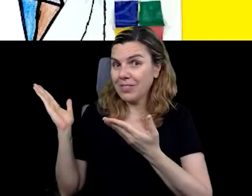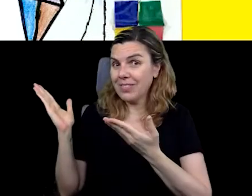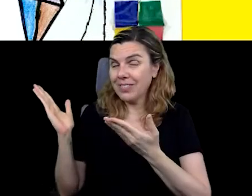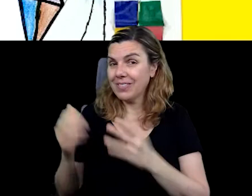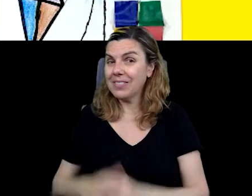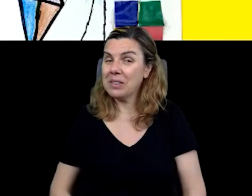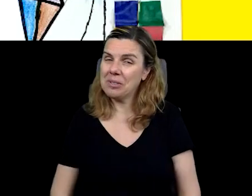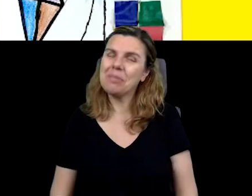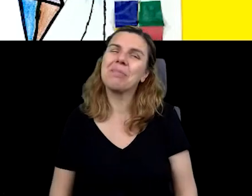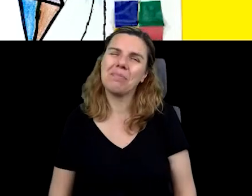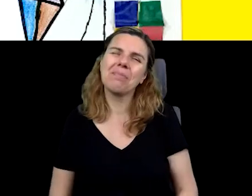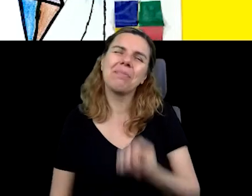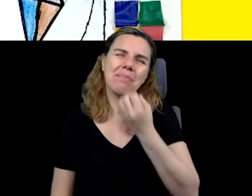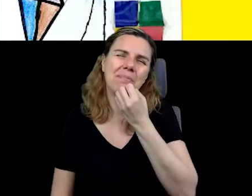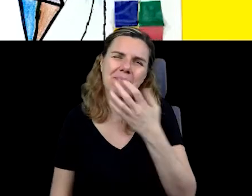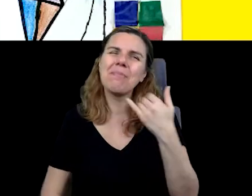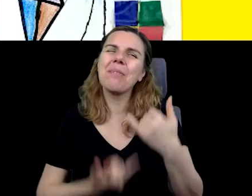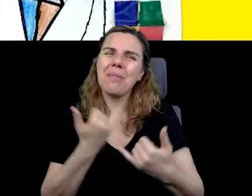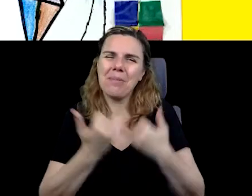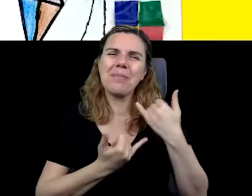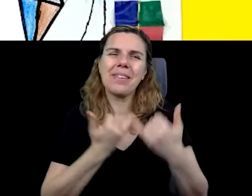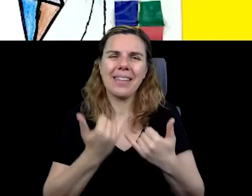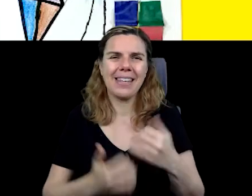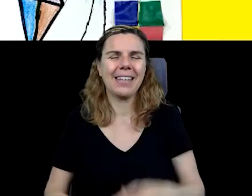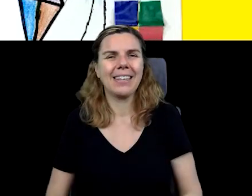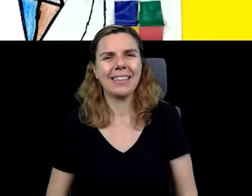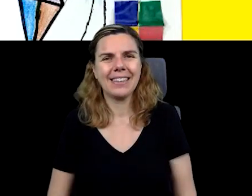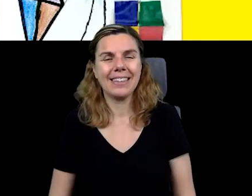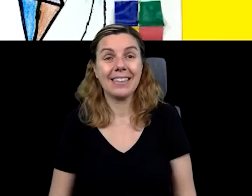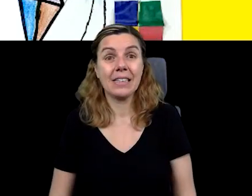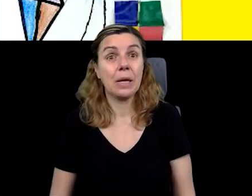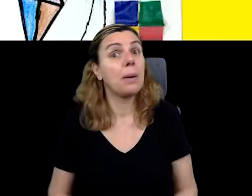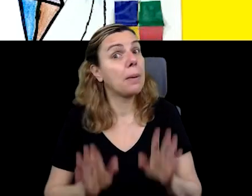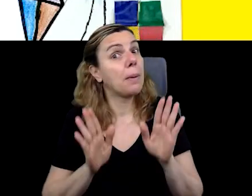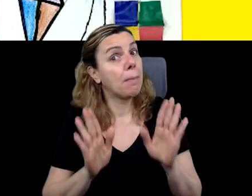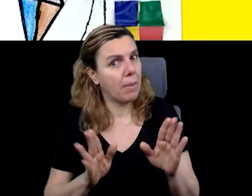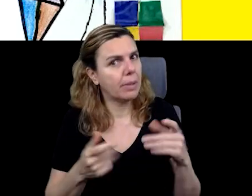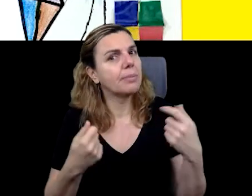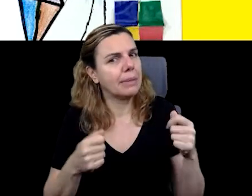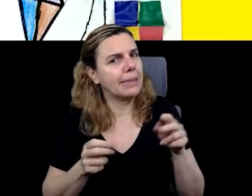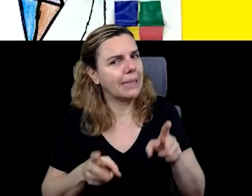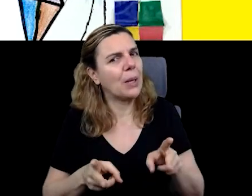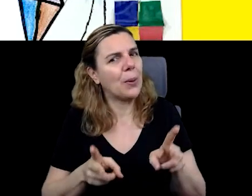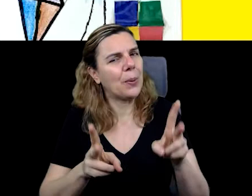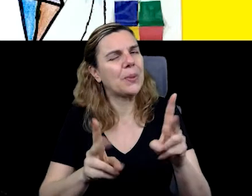É muito bom brincar. É ou não é? Mas a gente precisa continuar.